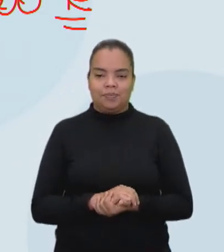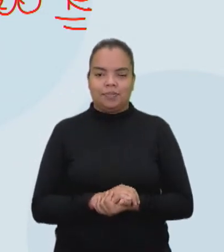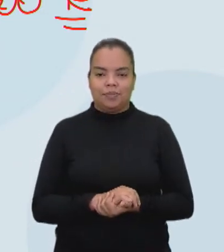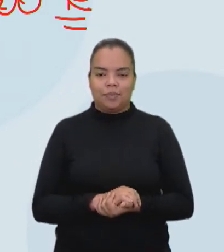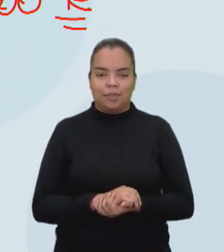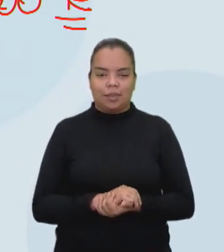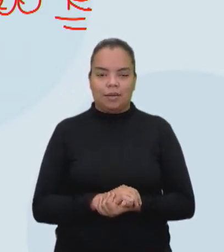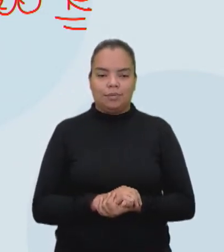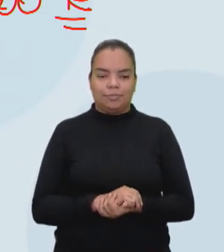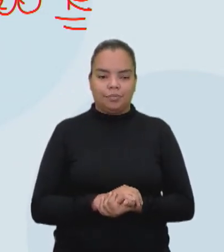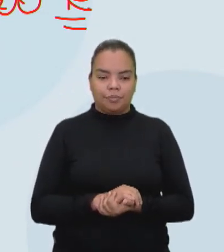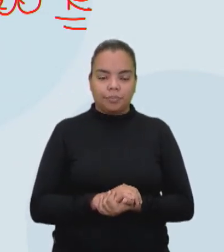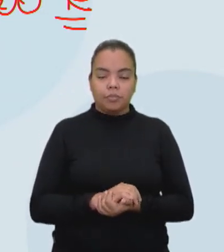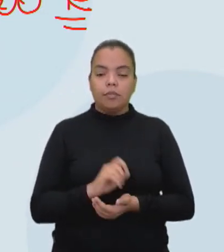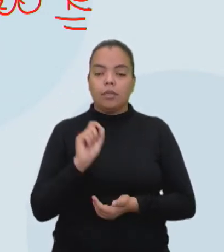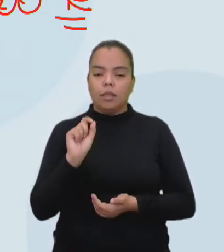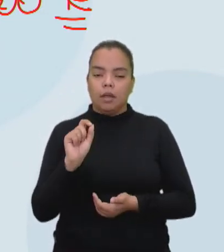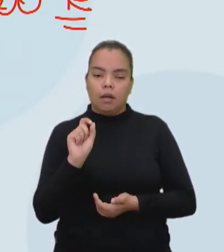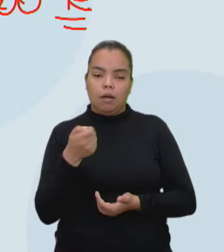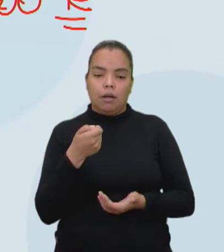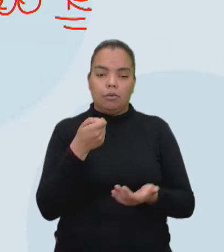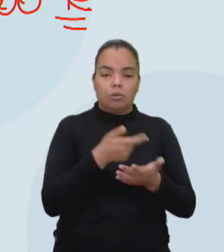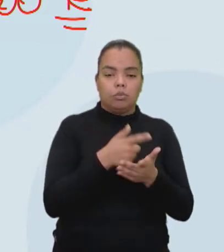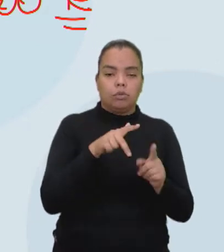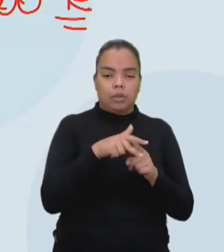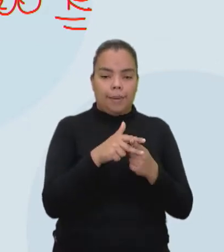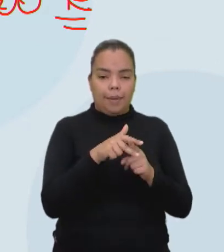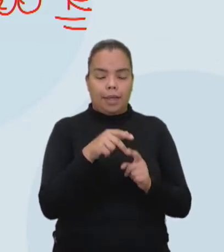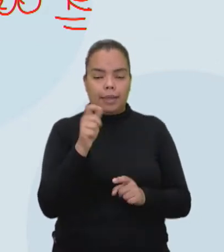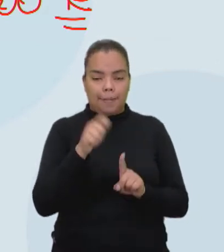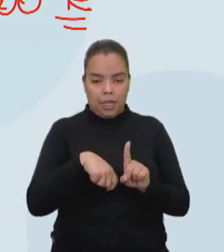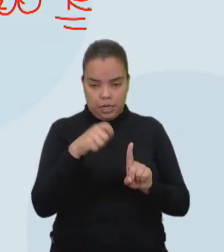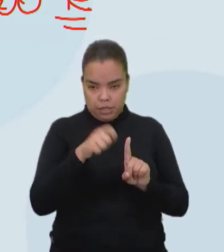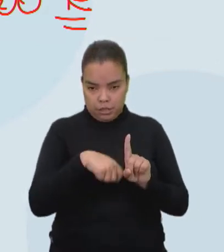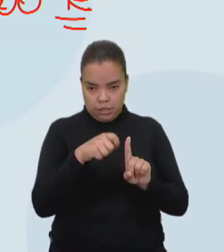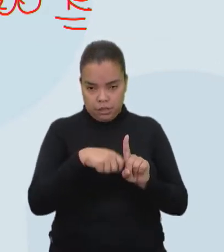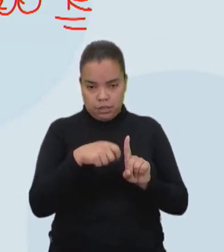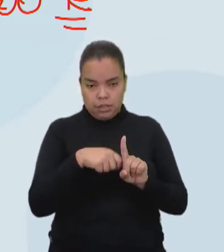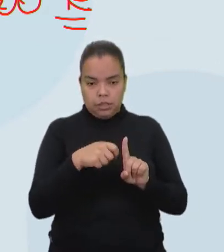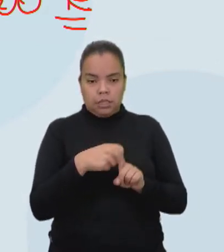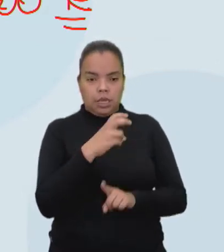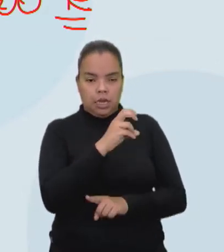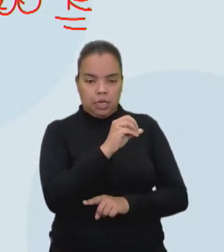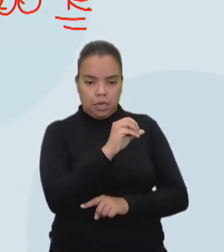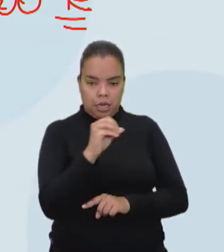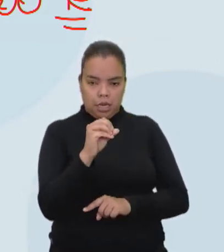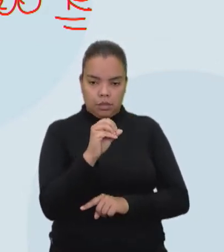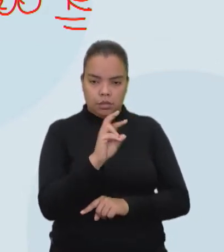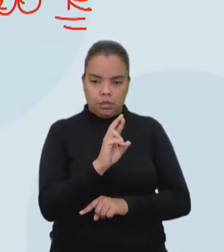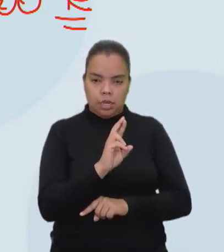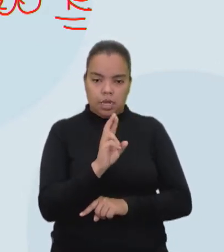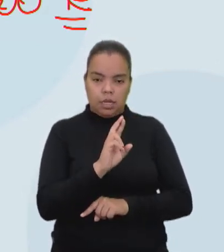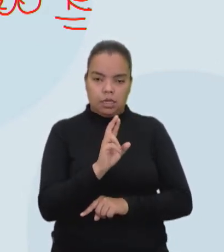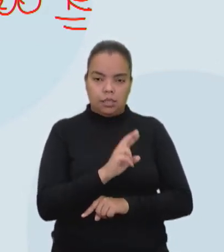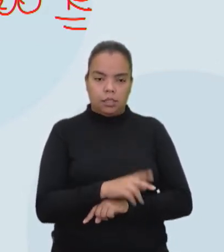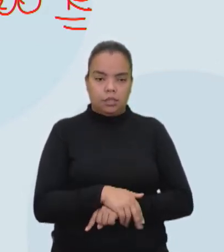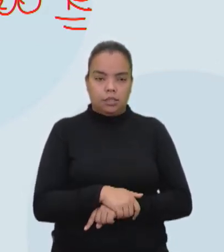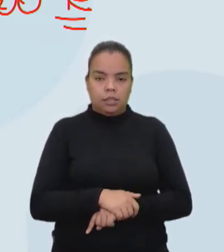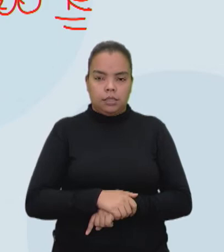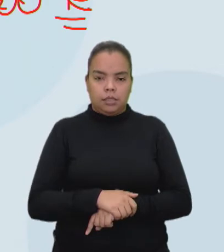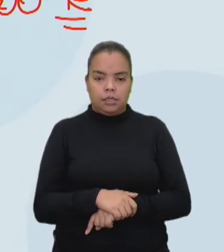tem é o custo da máquina. Custo mensal da máquina. Que é 500 reais. vou até apagar aqui um pouquinho, ó.